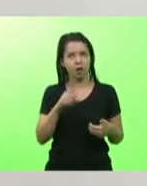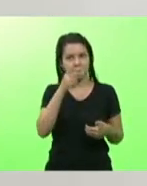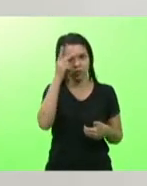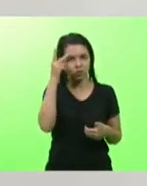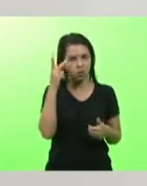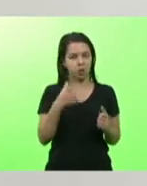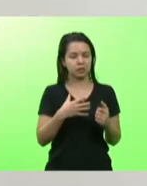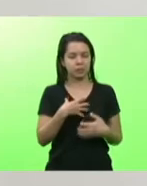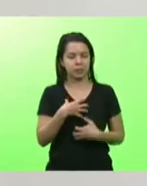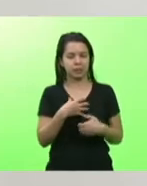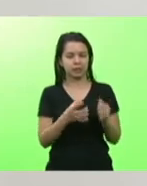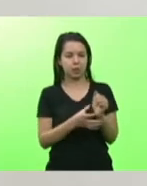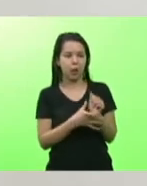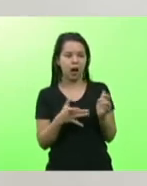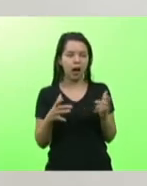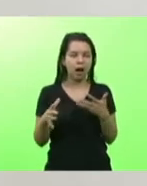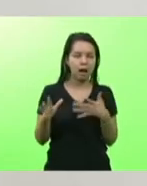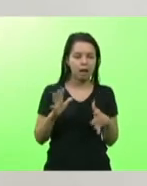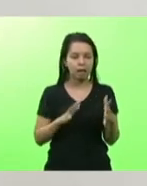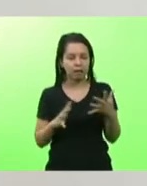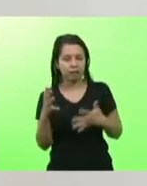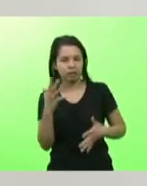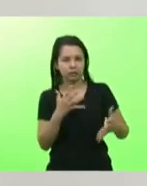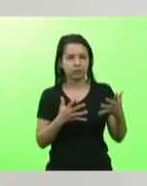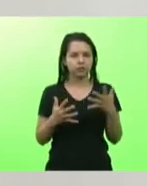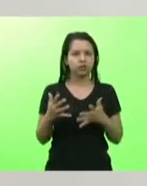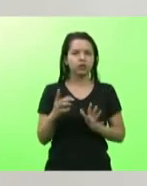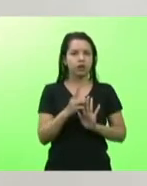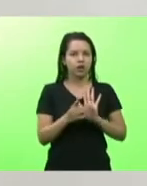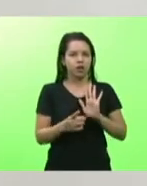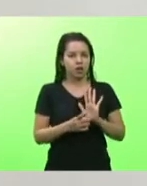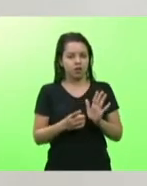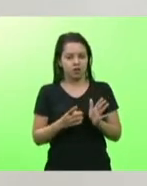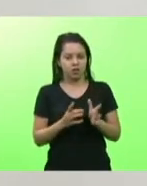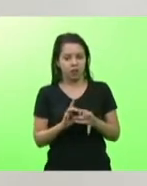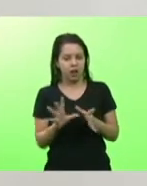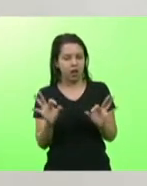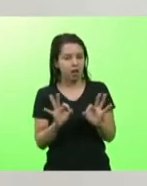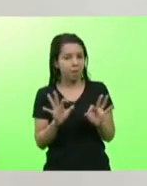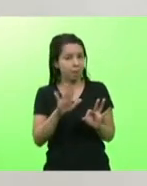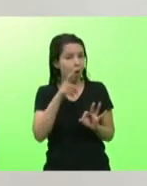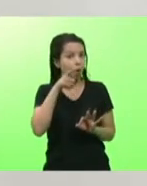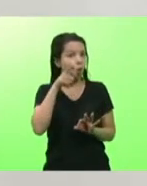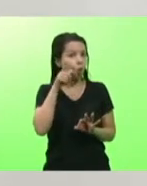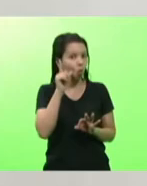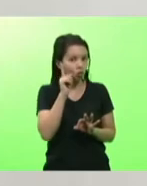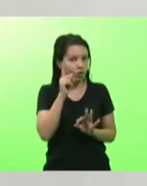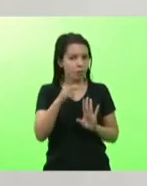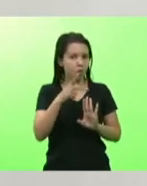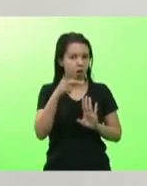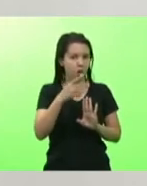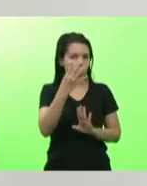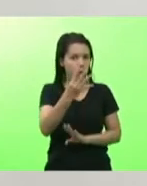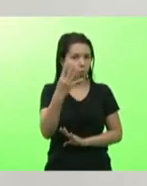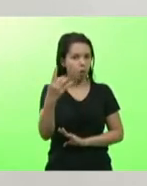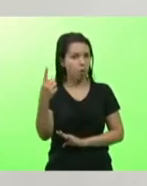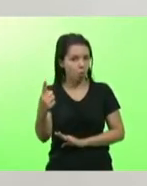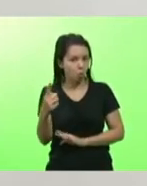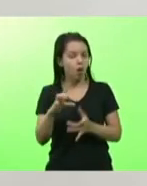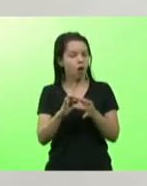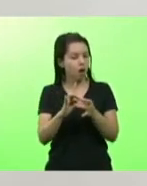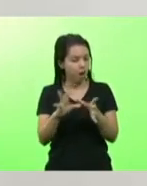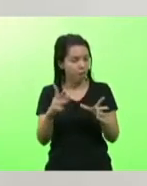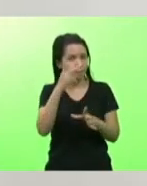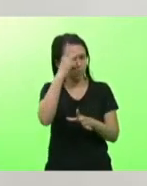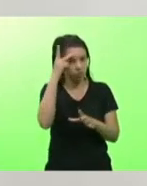fazia com que os decretos fossem liberados e ontem a portaria 441 deu essa liberdade de trabalho para as pessoas que